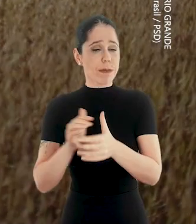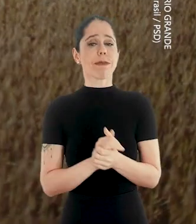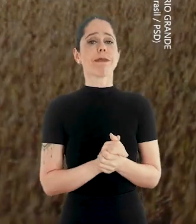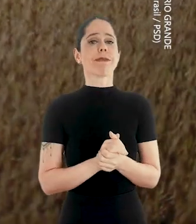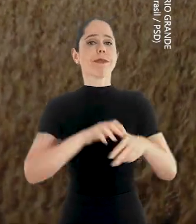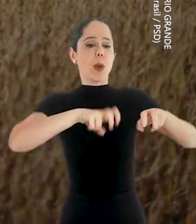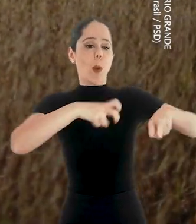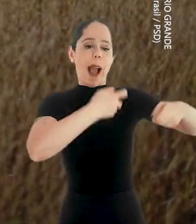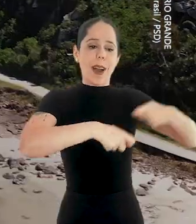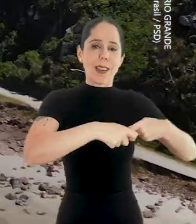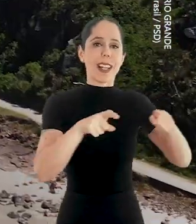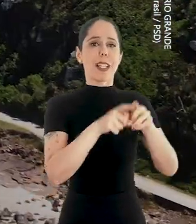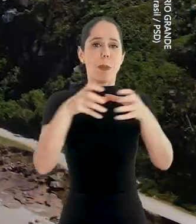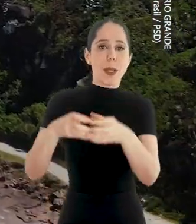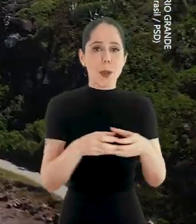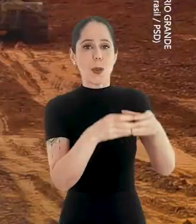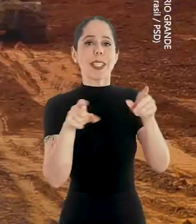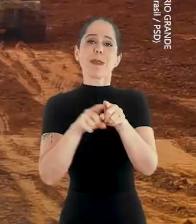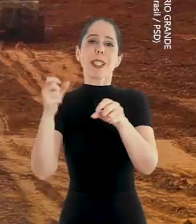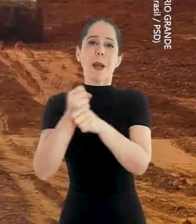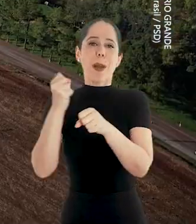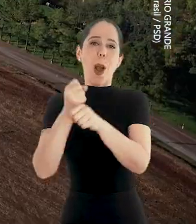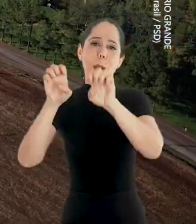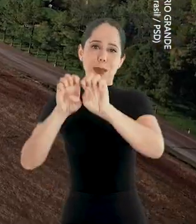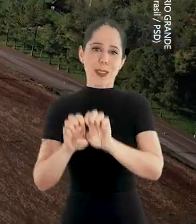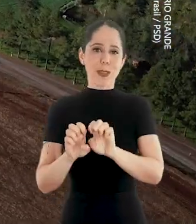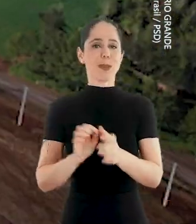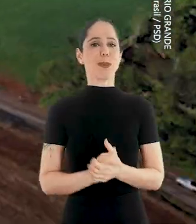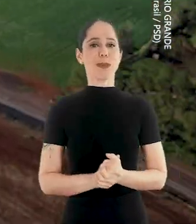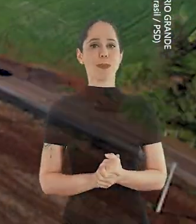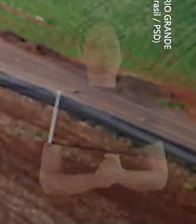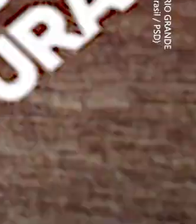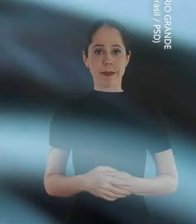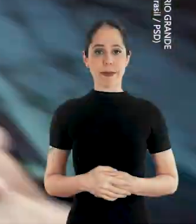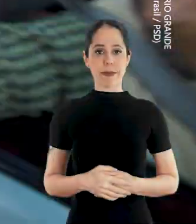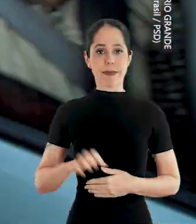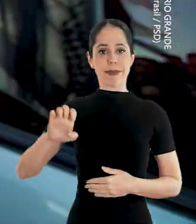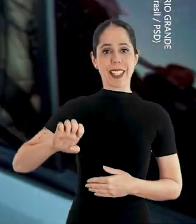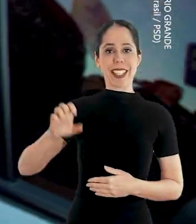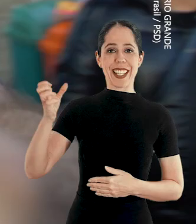com agronegócio, turismo e obras de infraestrutura.